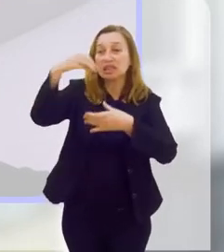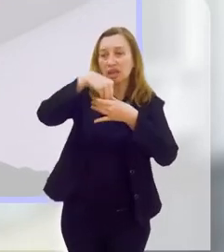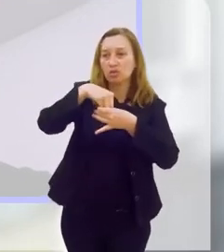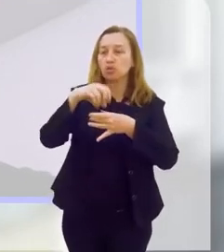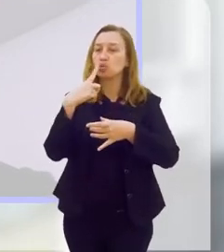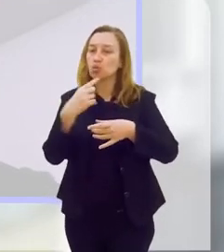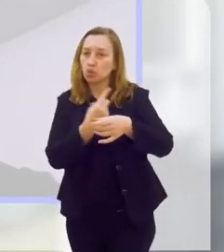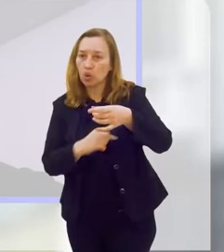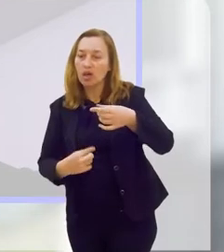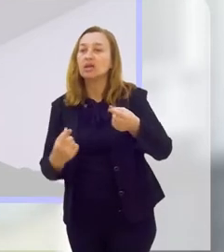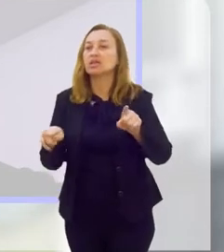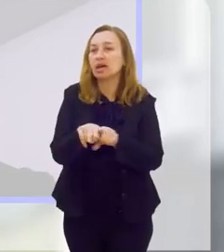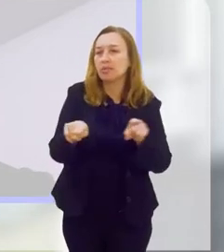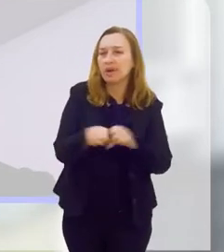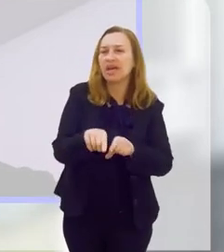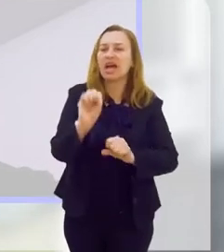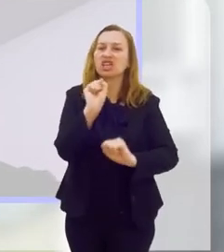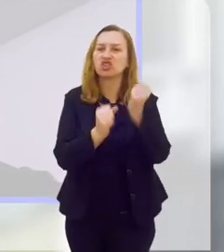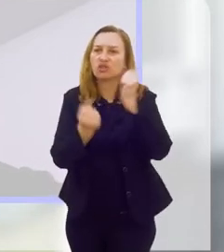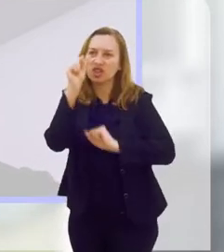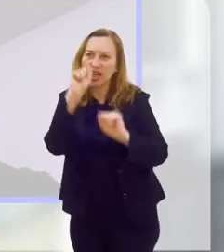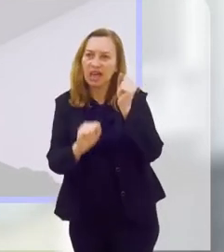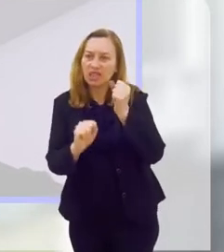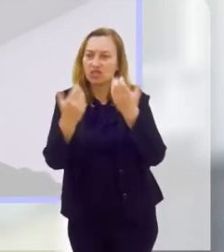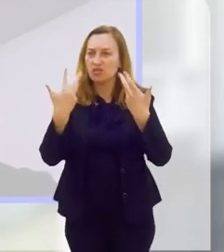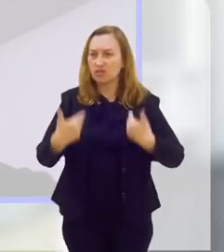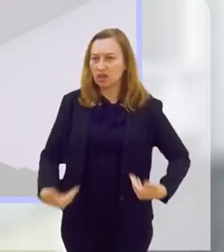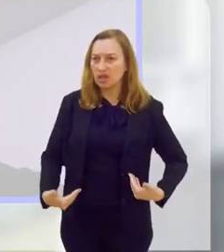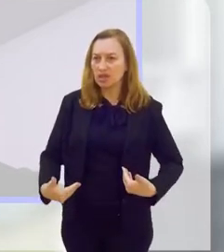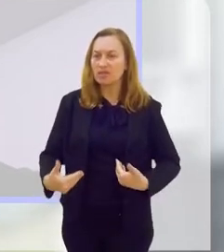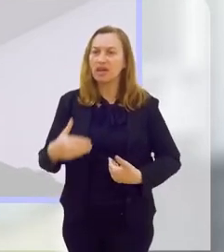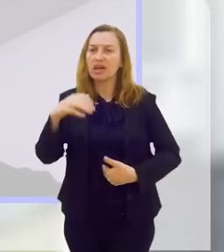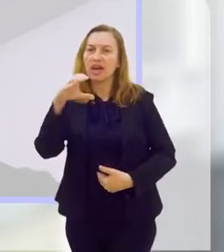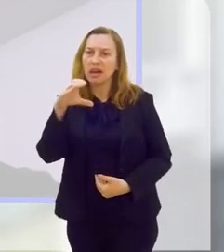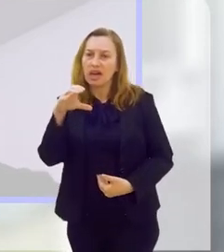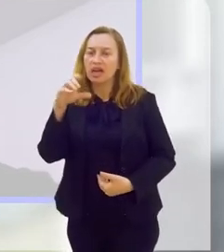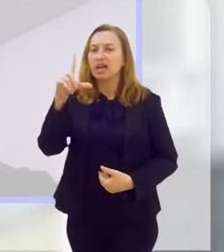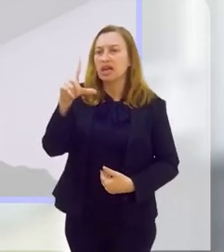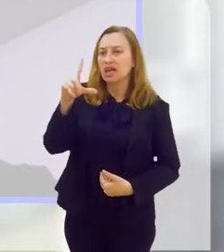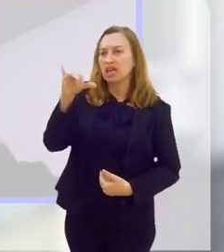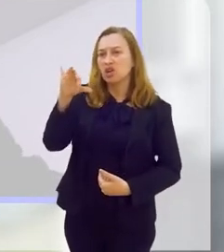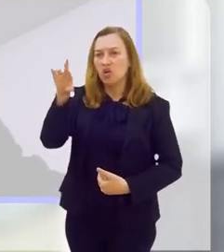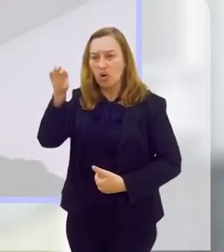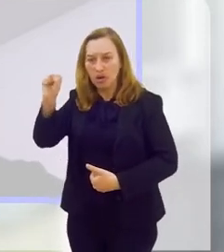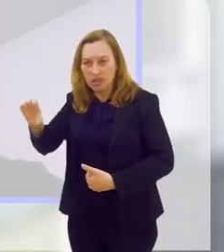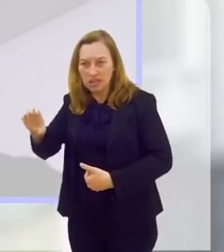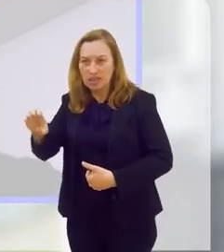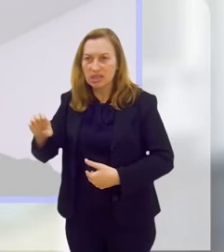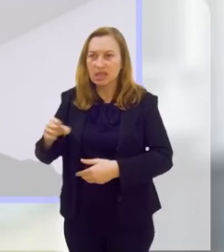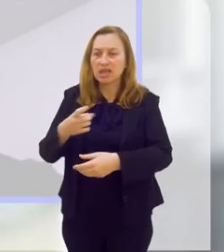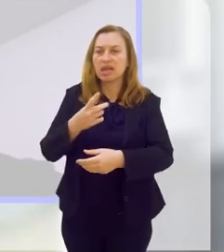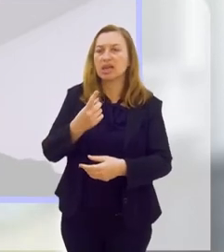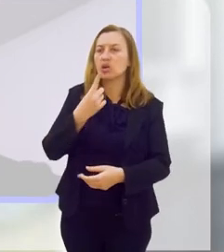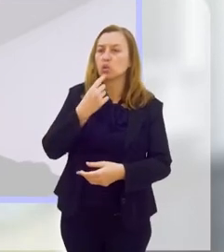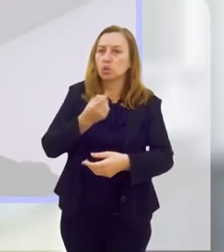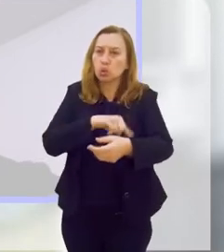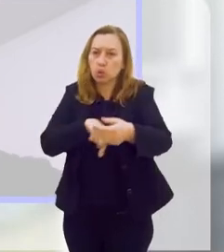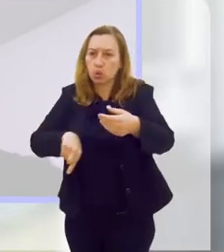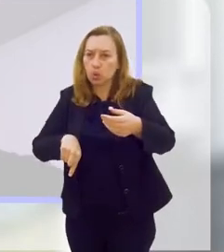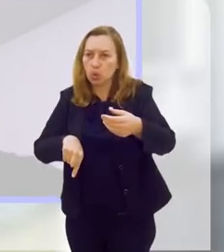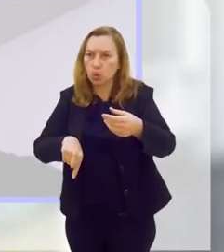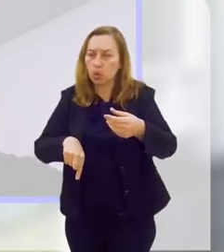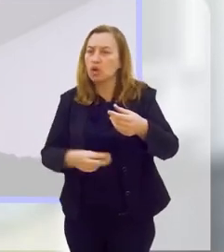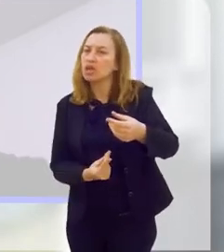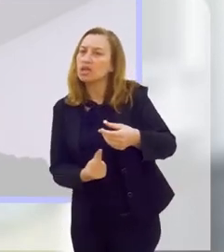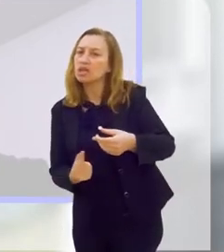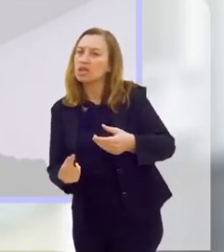E também, a atividade física faz com que a glipose saia do sangue e vá